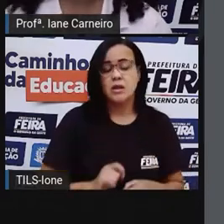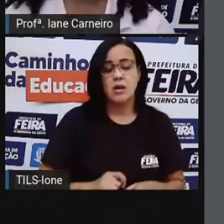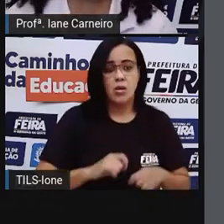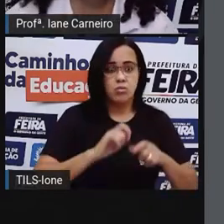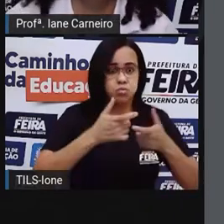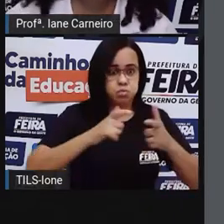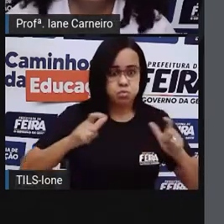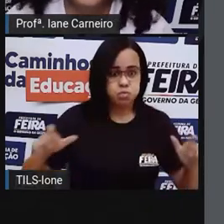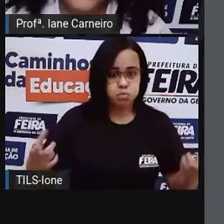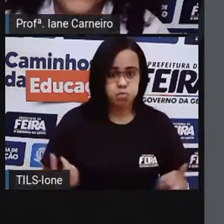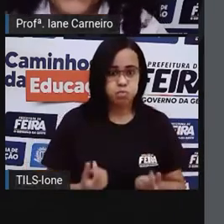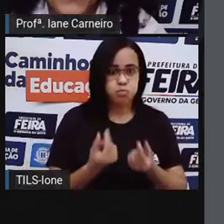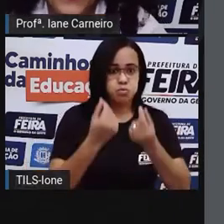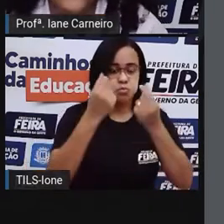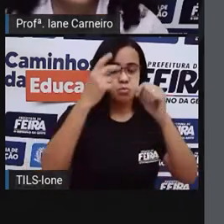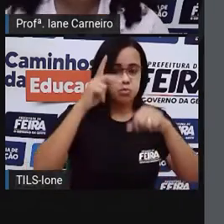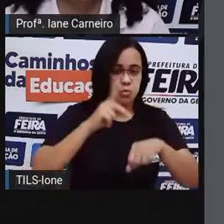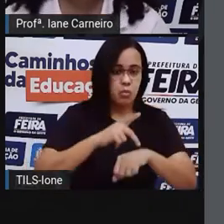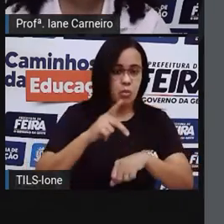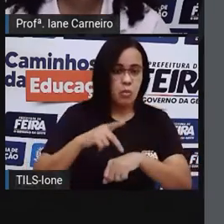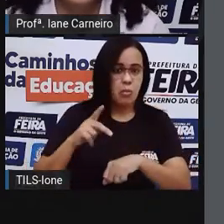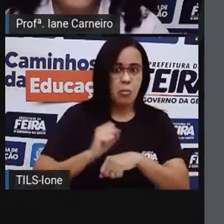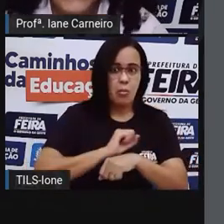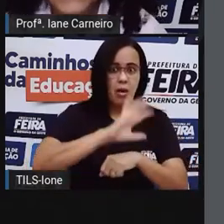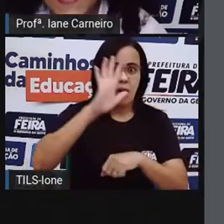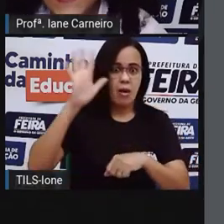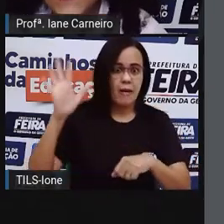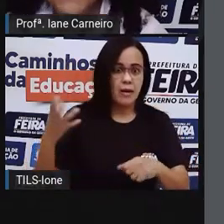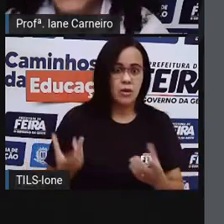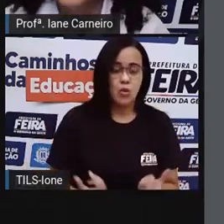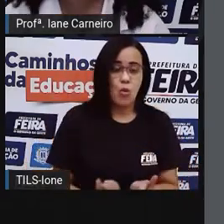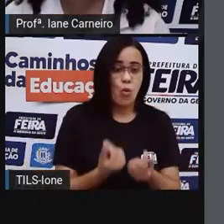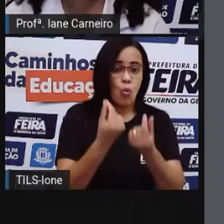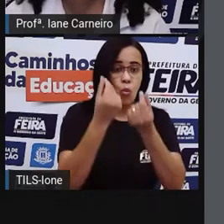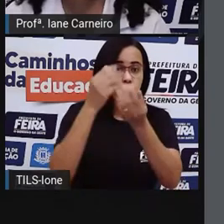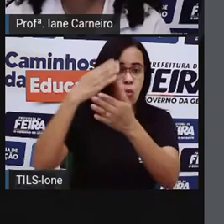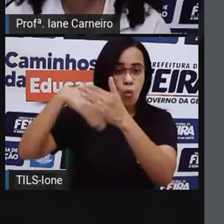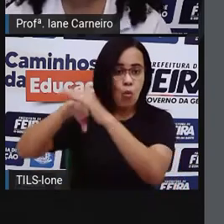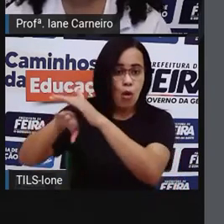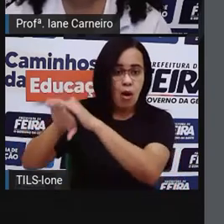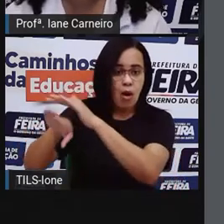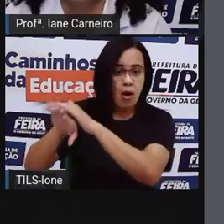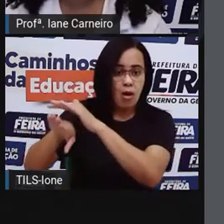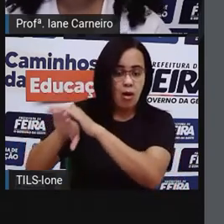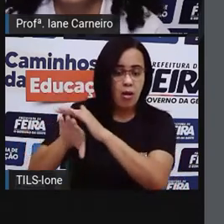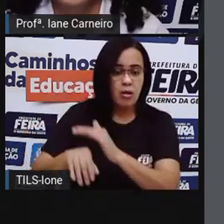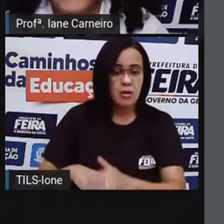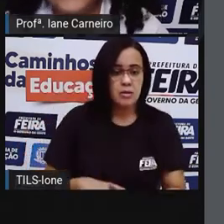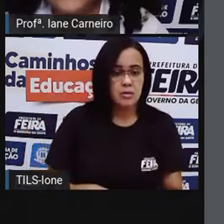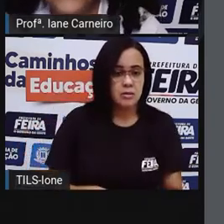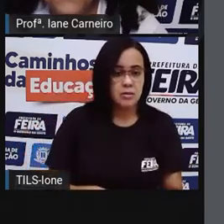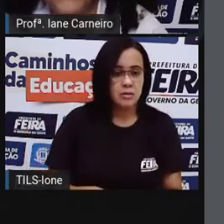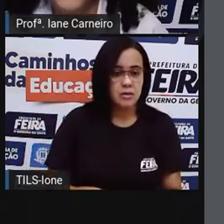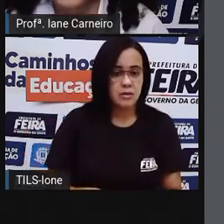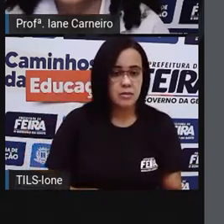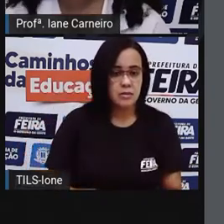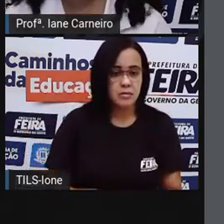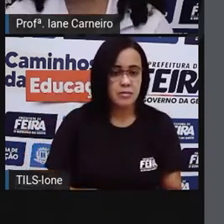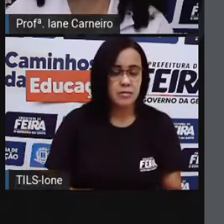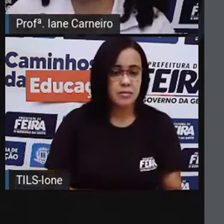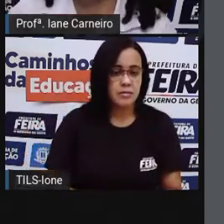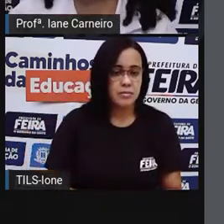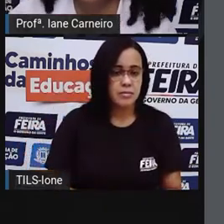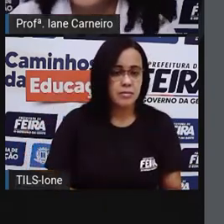e muitas moedas de ouro. Uma fortuna guardada merecia aplicação. Ali fechada no cofre,